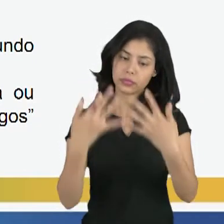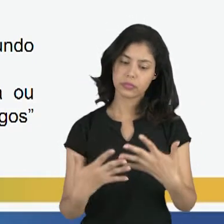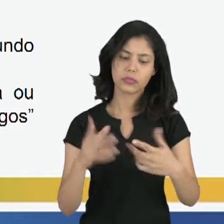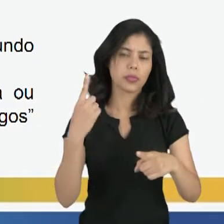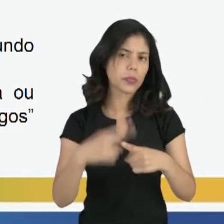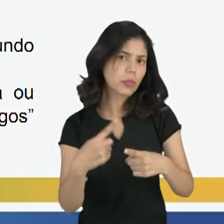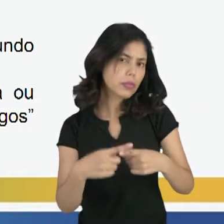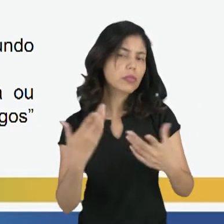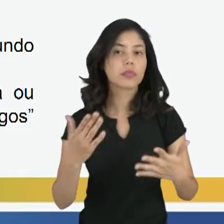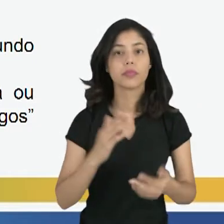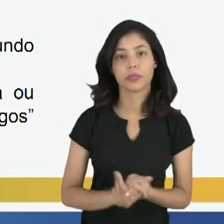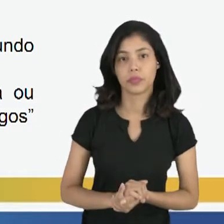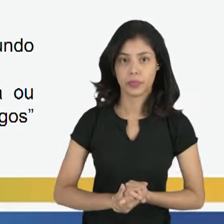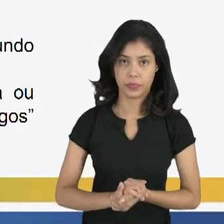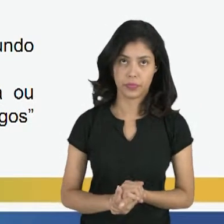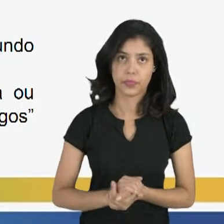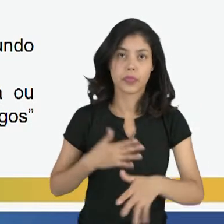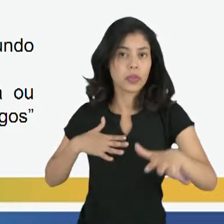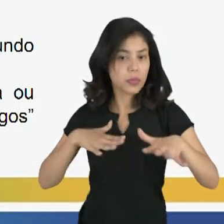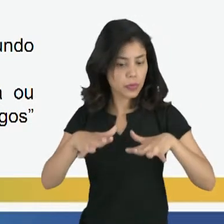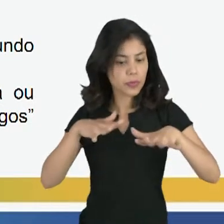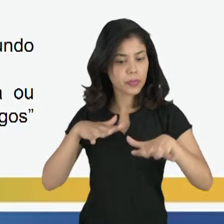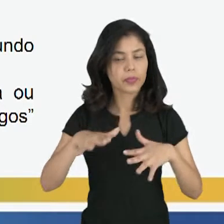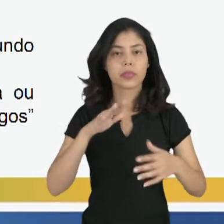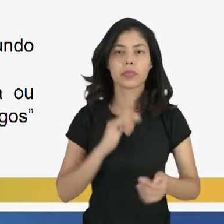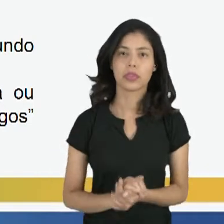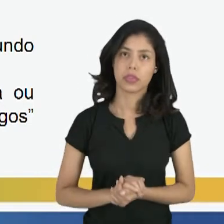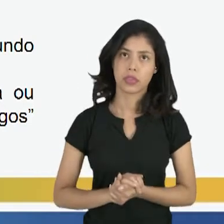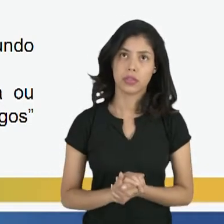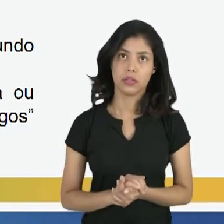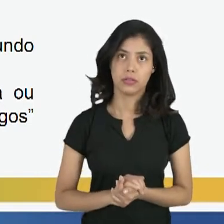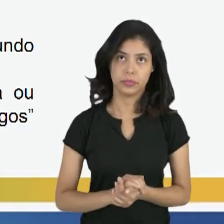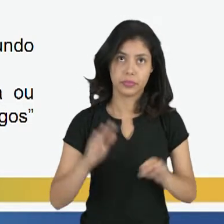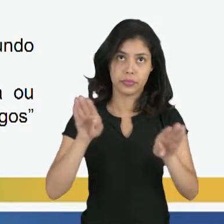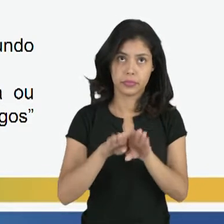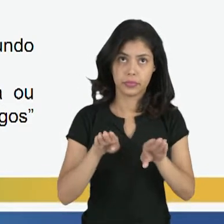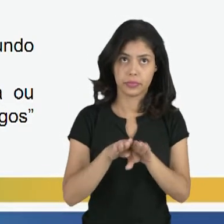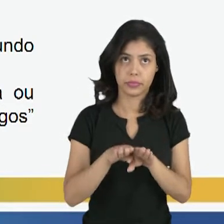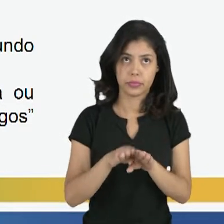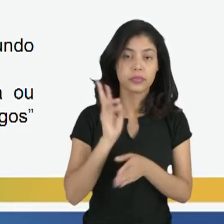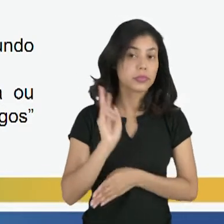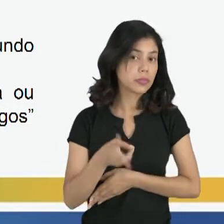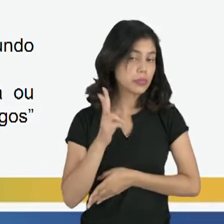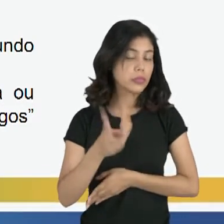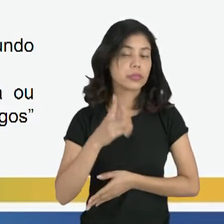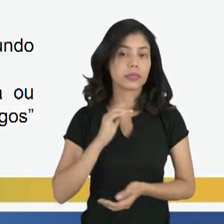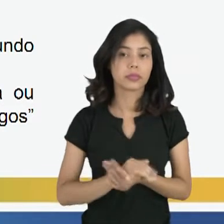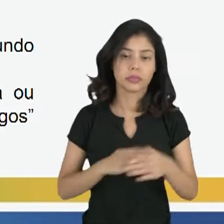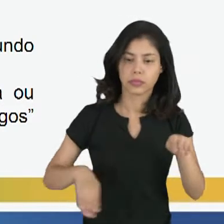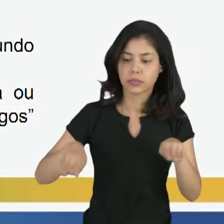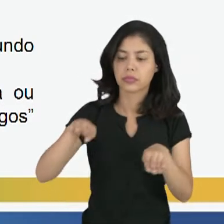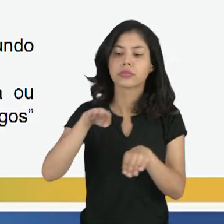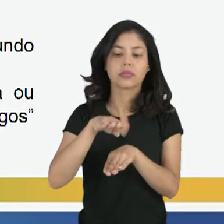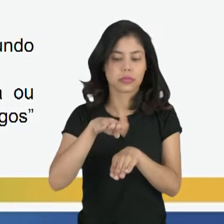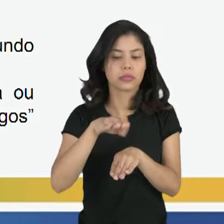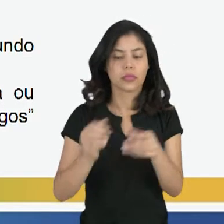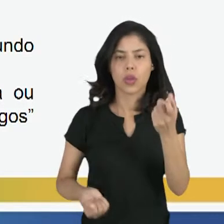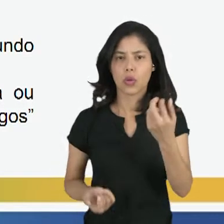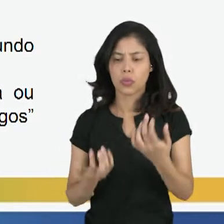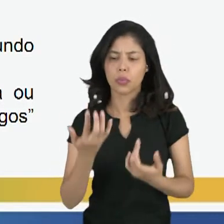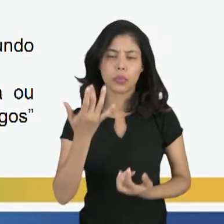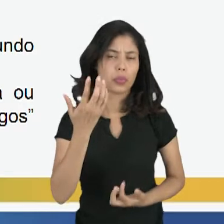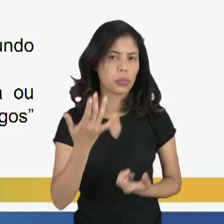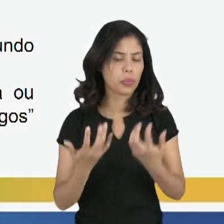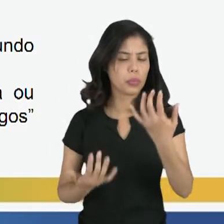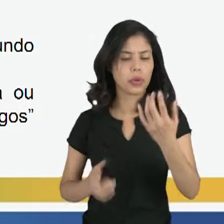Por que o fogo? Porque o fogo está em constante movimento. O fogo, ele está sempre subindo uma labareda para um lado